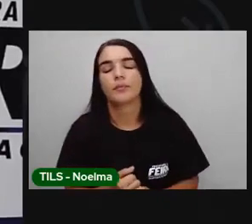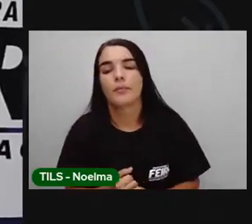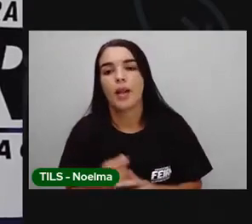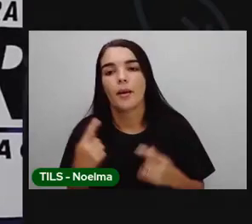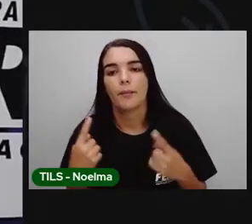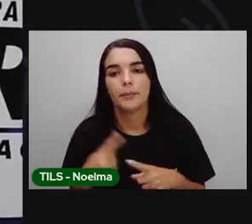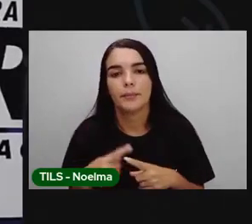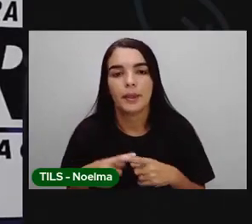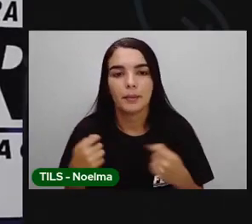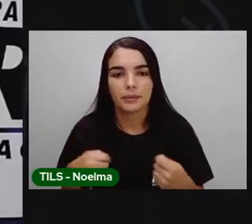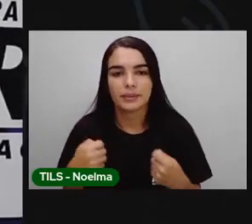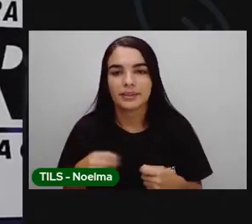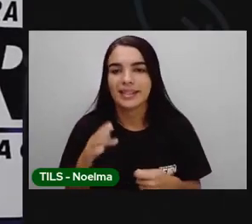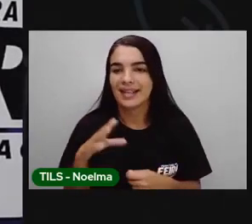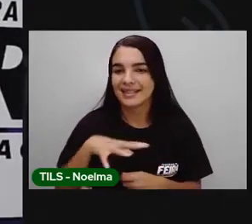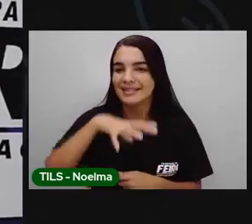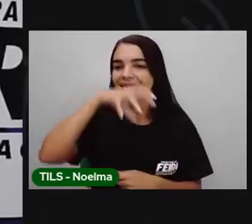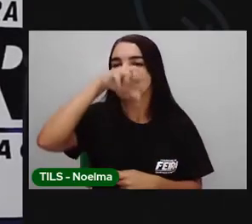fotossíntese. Lembram disso?